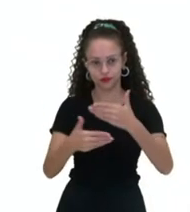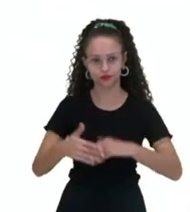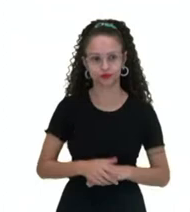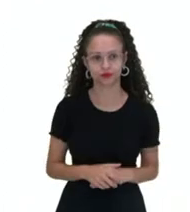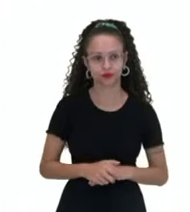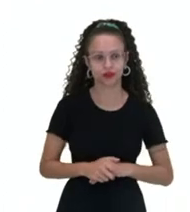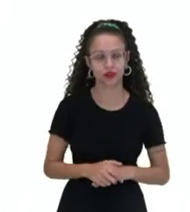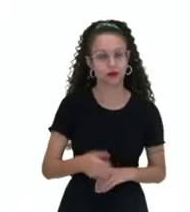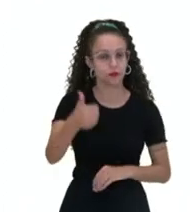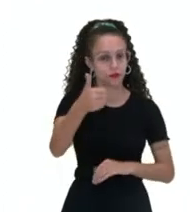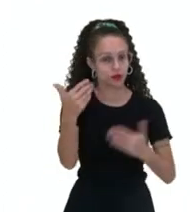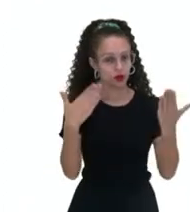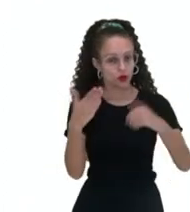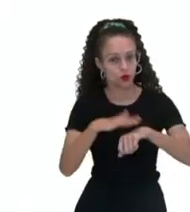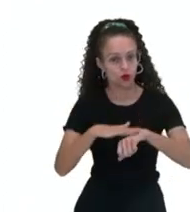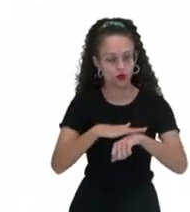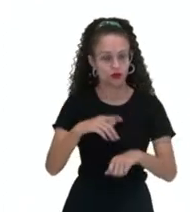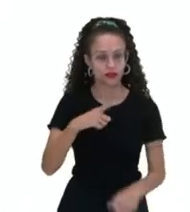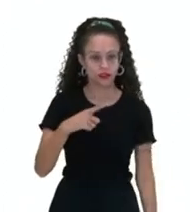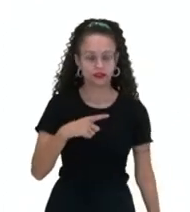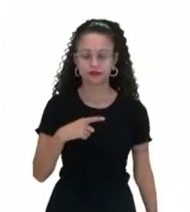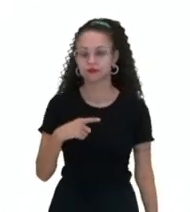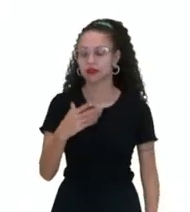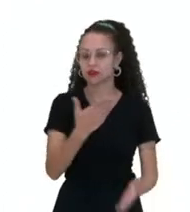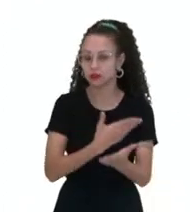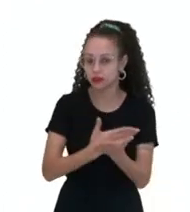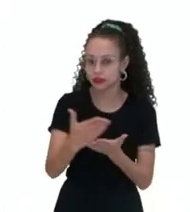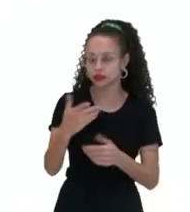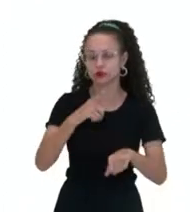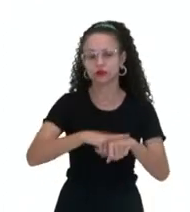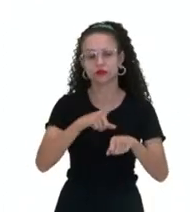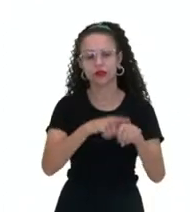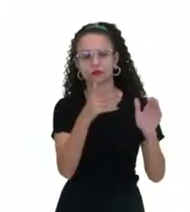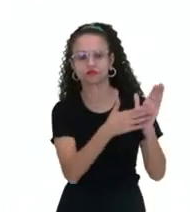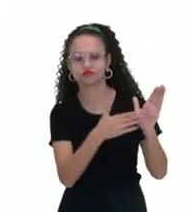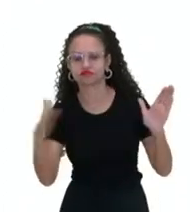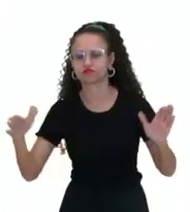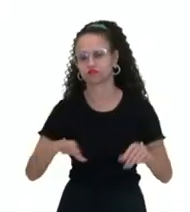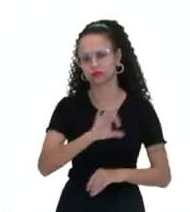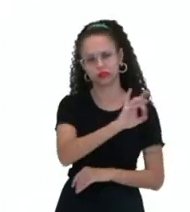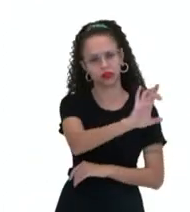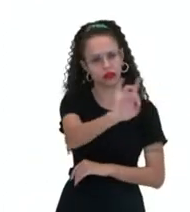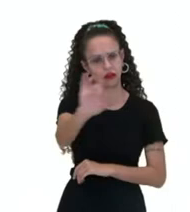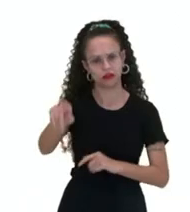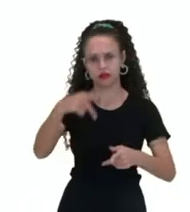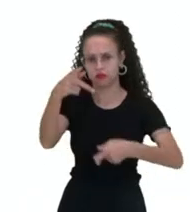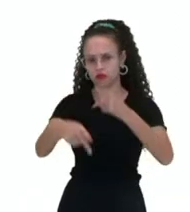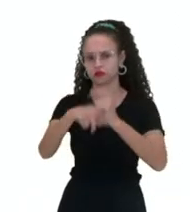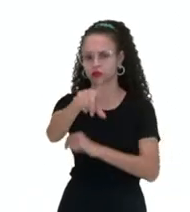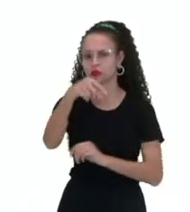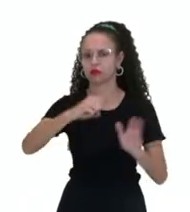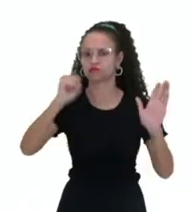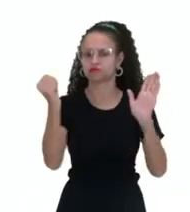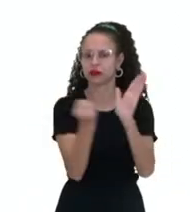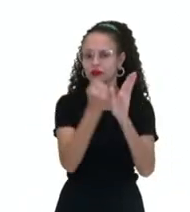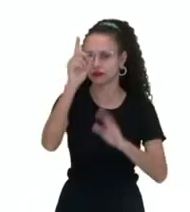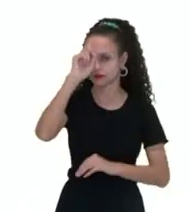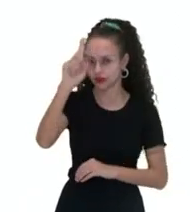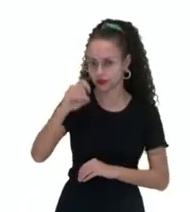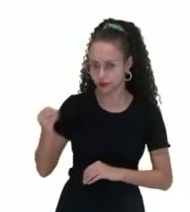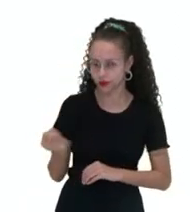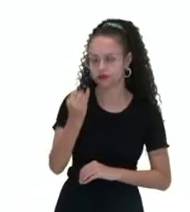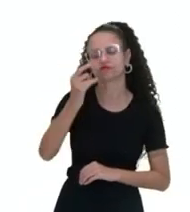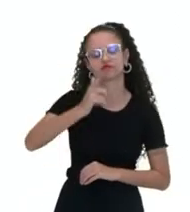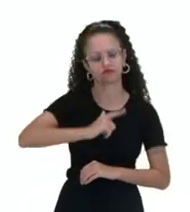Primeira conversa, nós temos um início de contagem do tempo que cada povo escolheu, uma data importante para cada eles. Existem sim